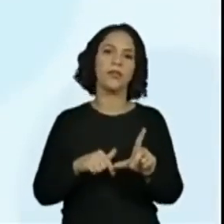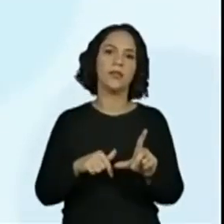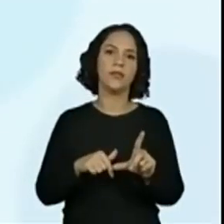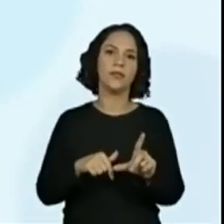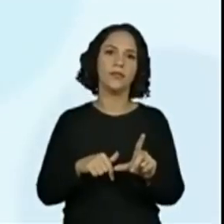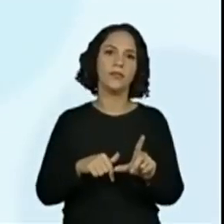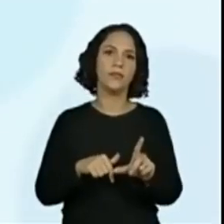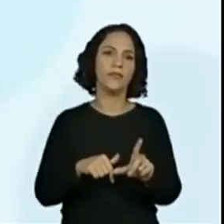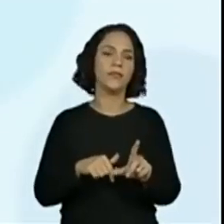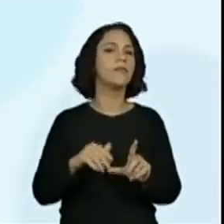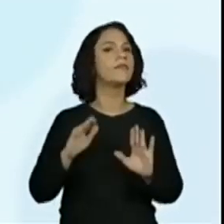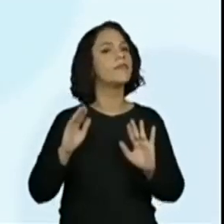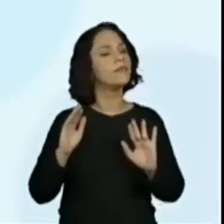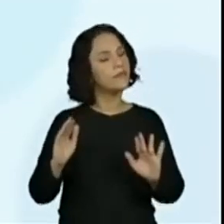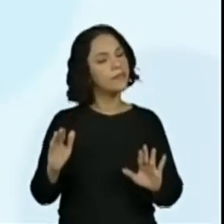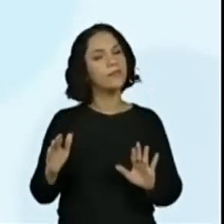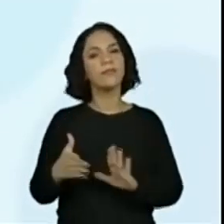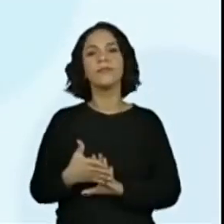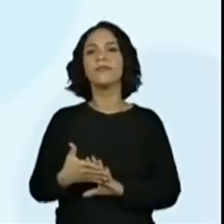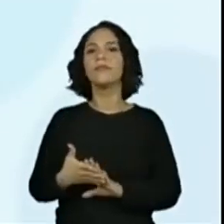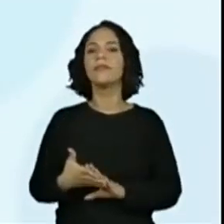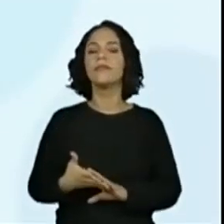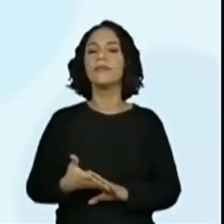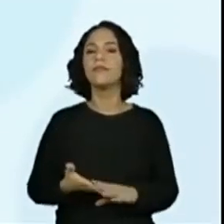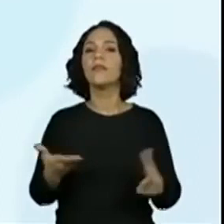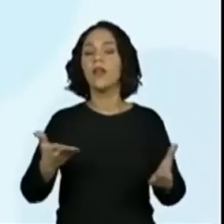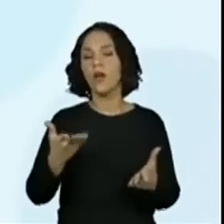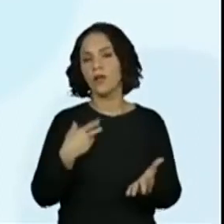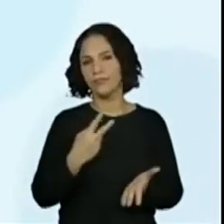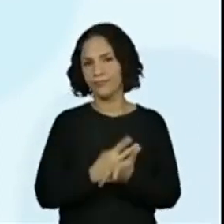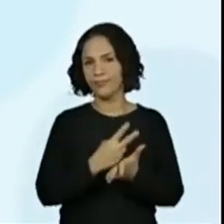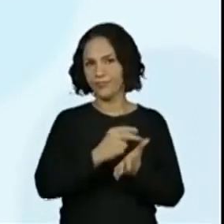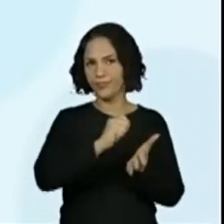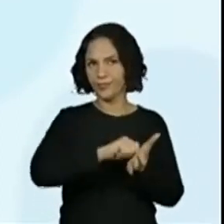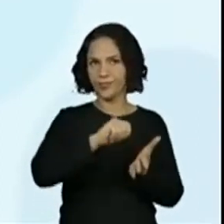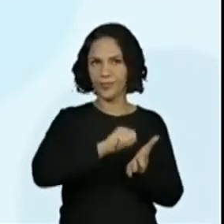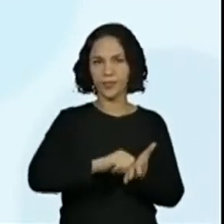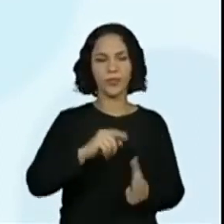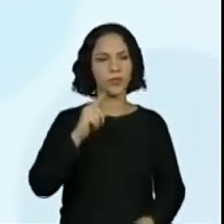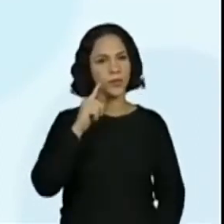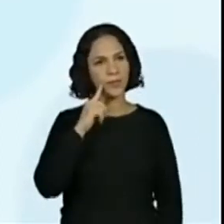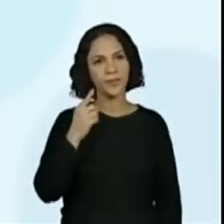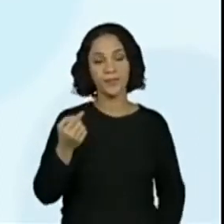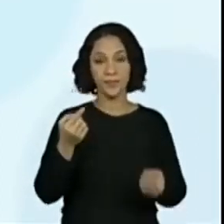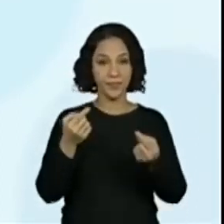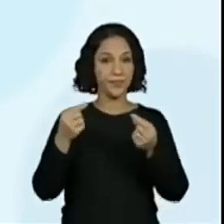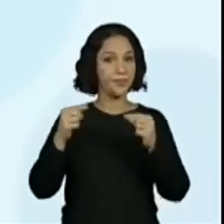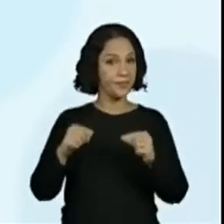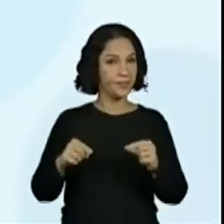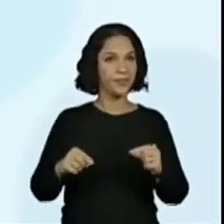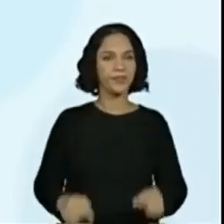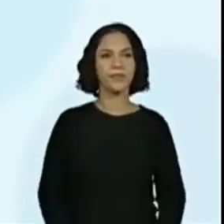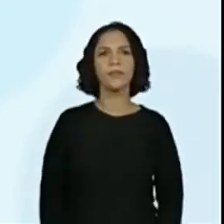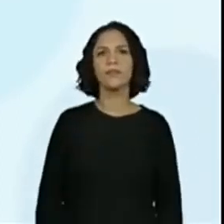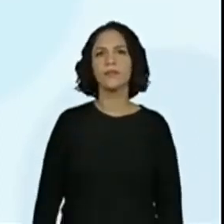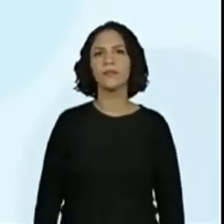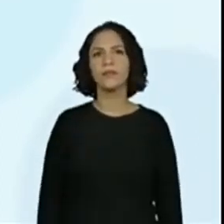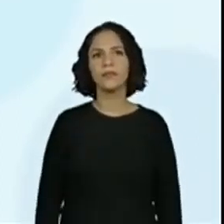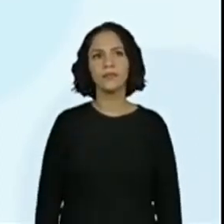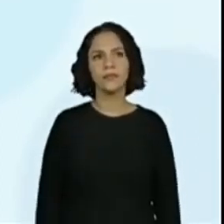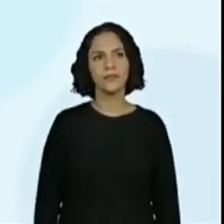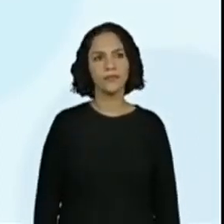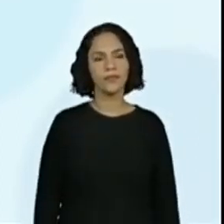Enquanto ele vai fazer isso, a gente vai continuar aqui escrevendo. Para o próximo verso. Para o próximo verso. A.